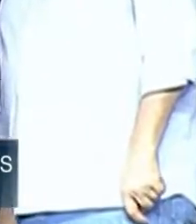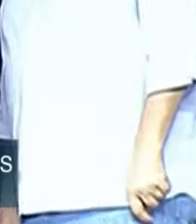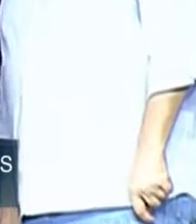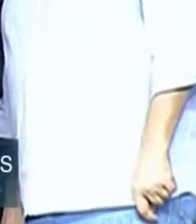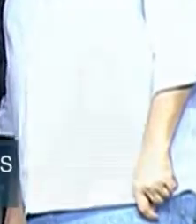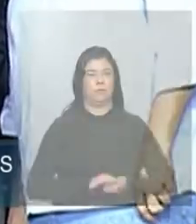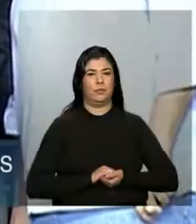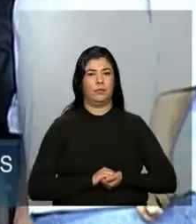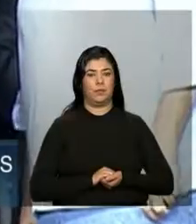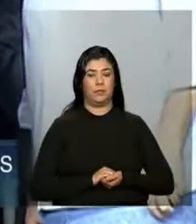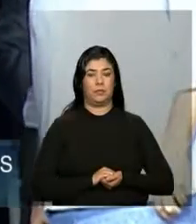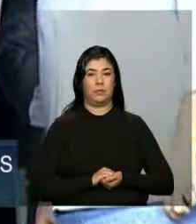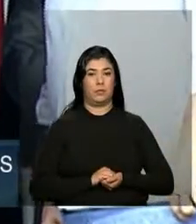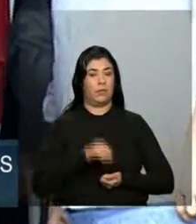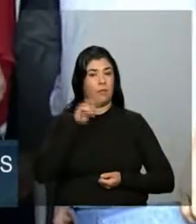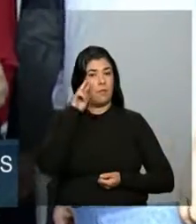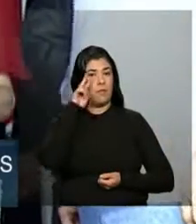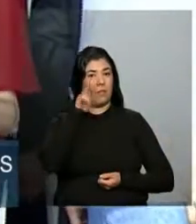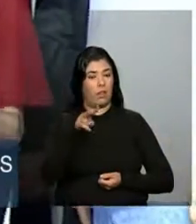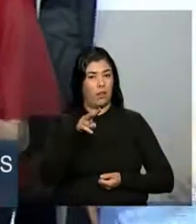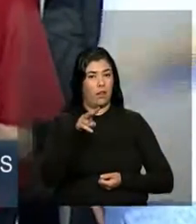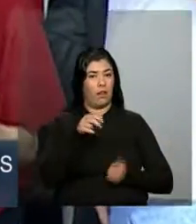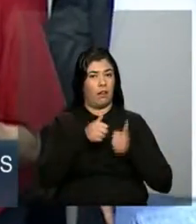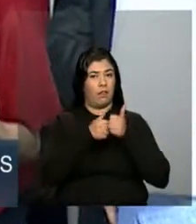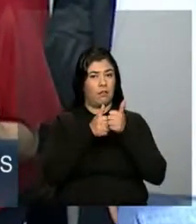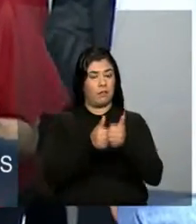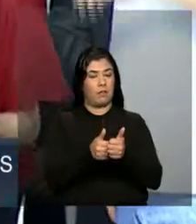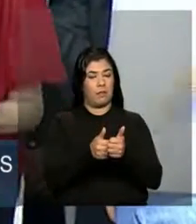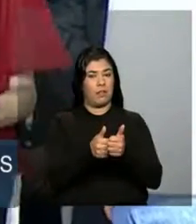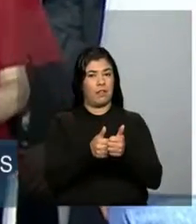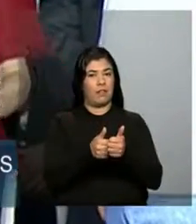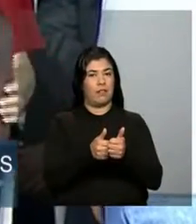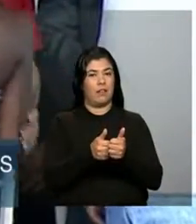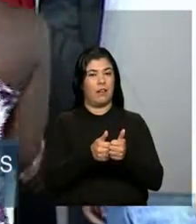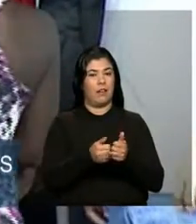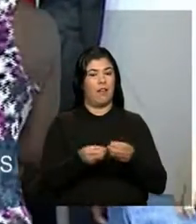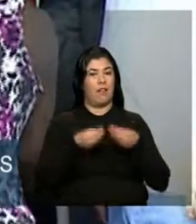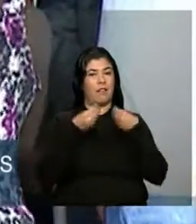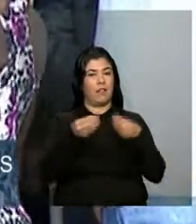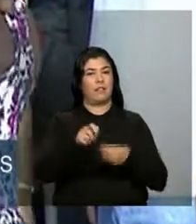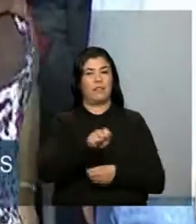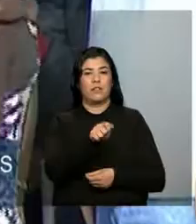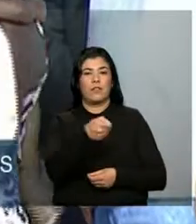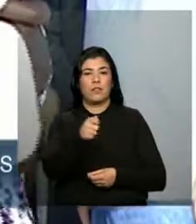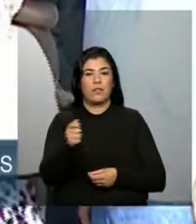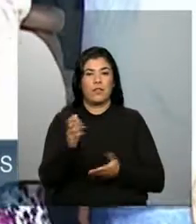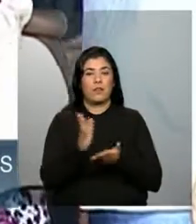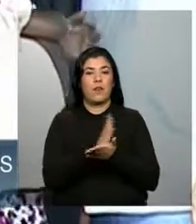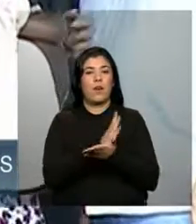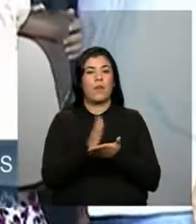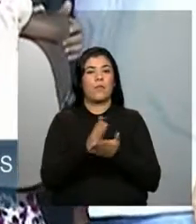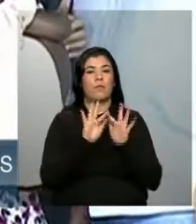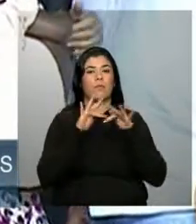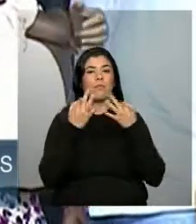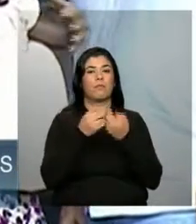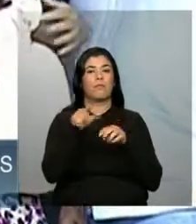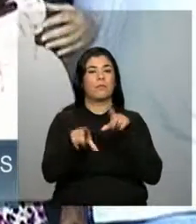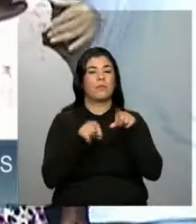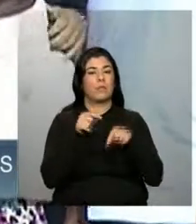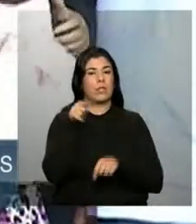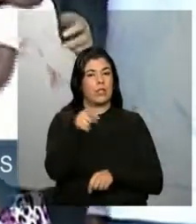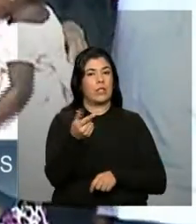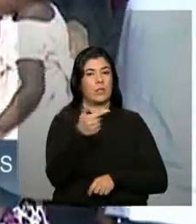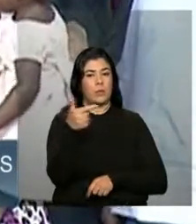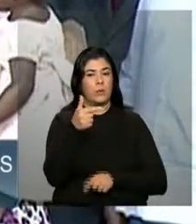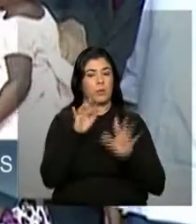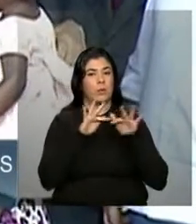Neste momento estão sendo entregues as chaves das residências. Há algumas famílias, agora a segunda família